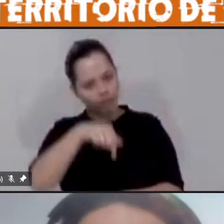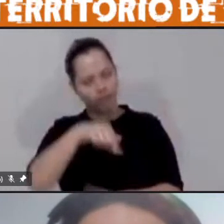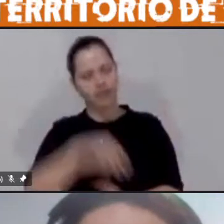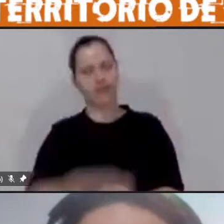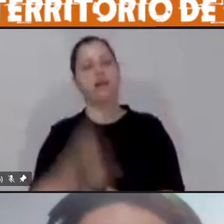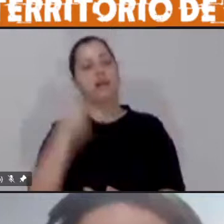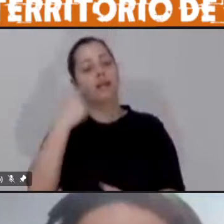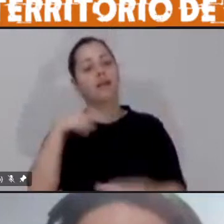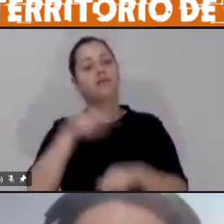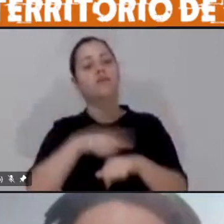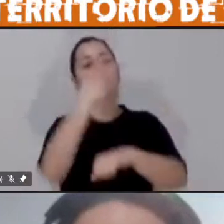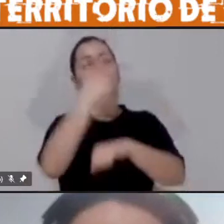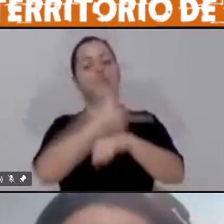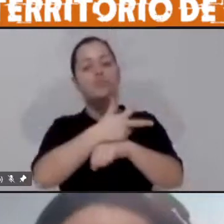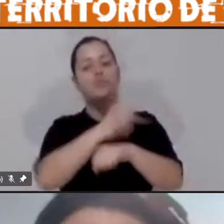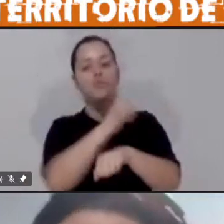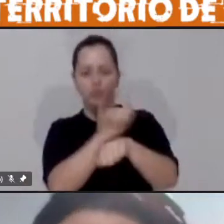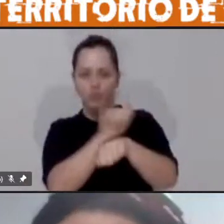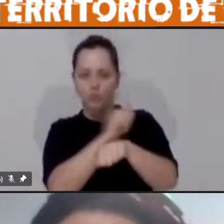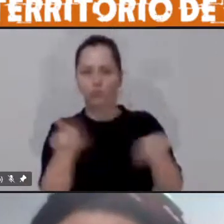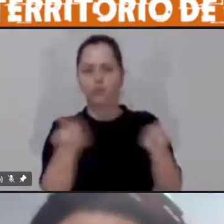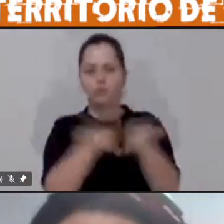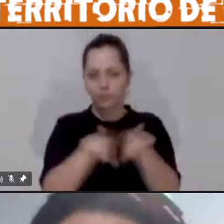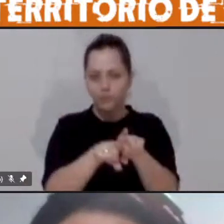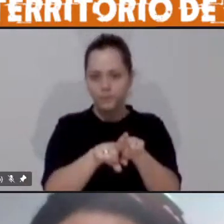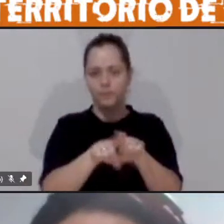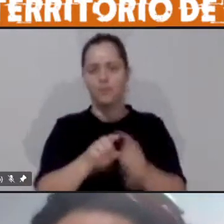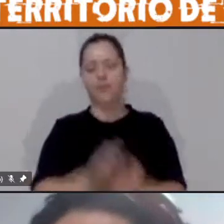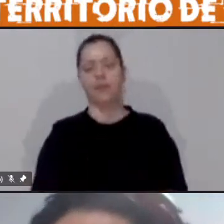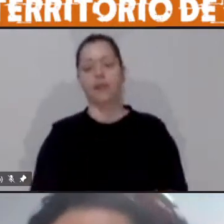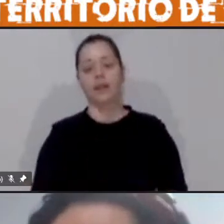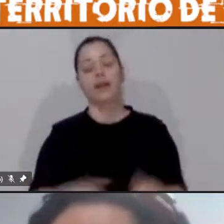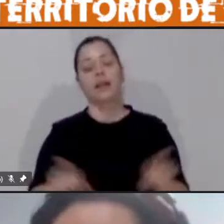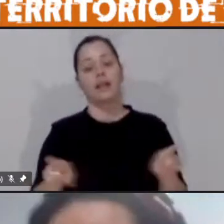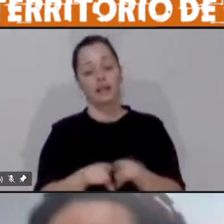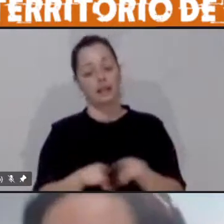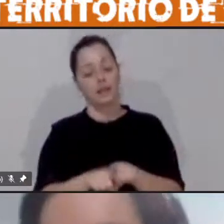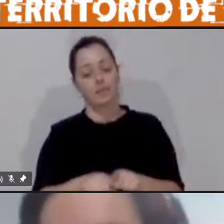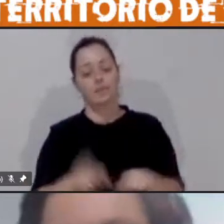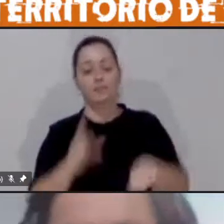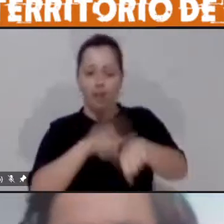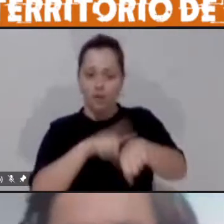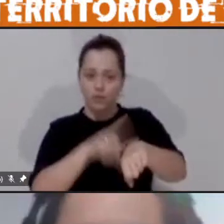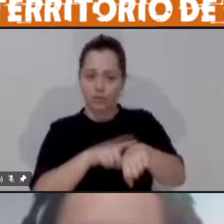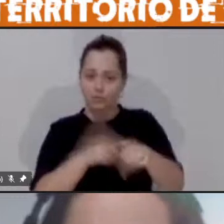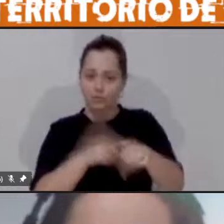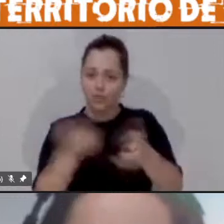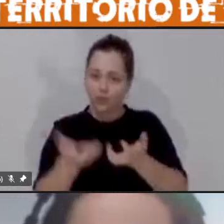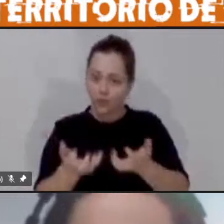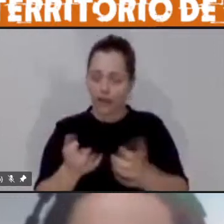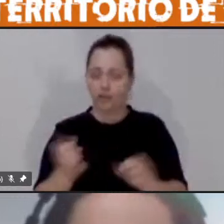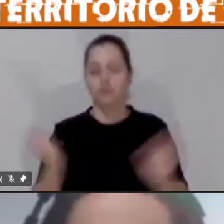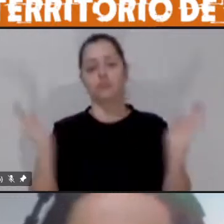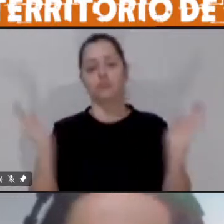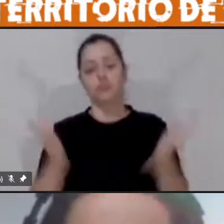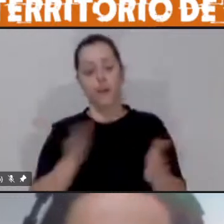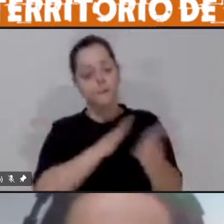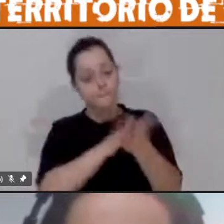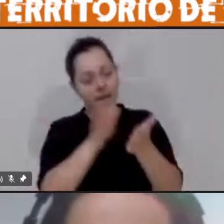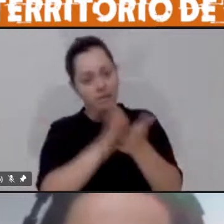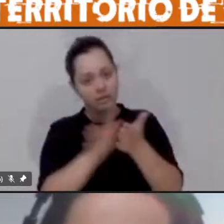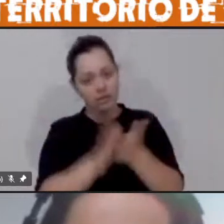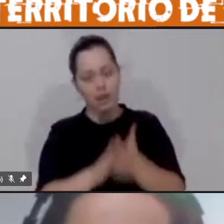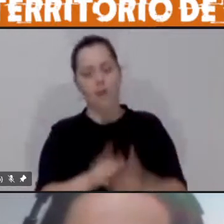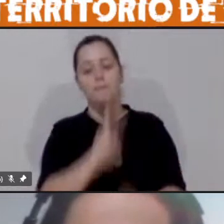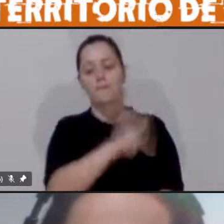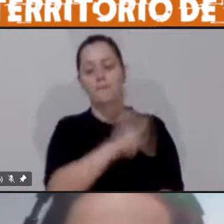assistindo pelo YouTube. E pelo adiantar da hora, eu quero já, então, passar para